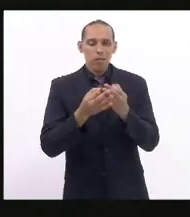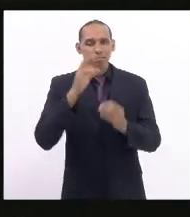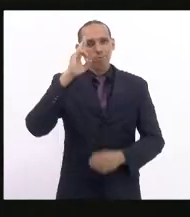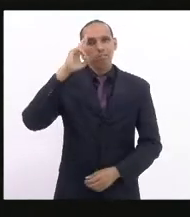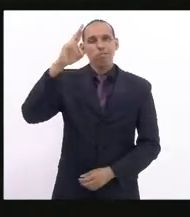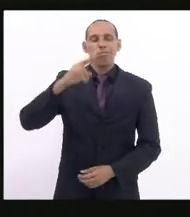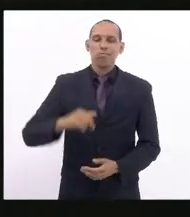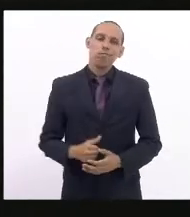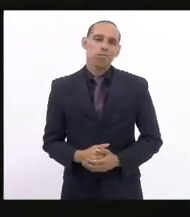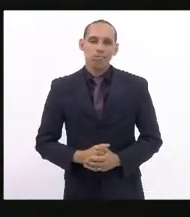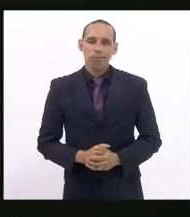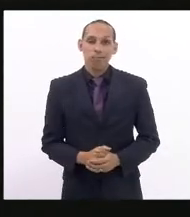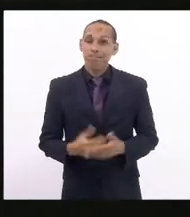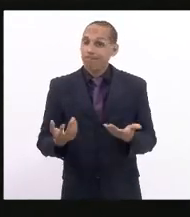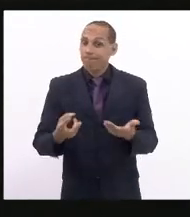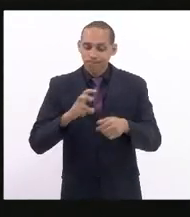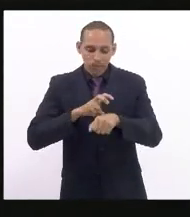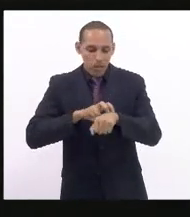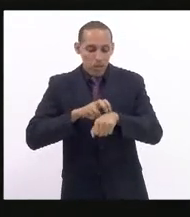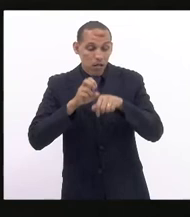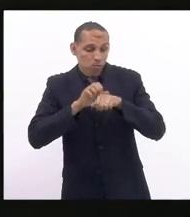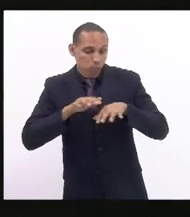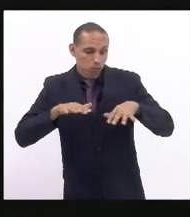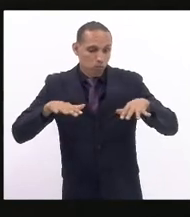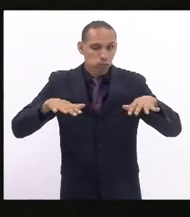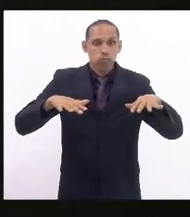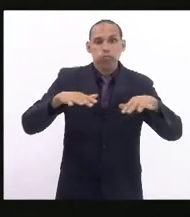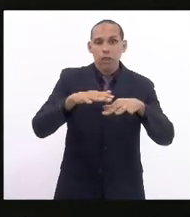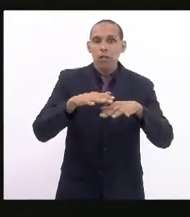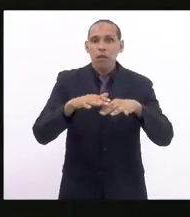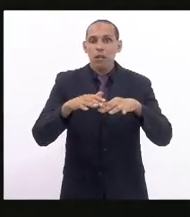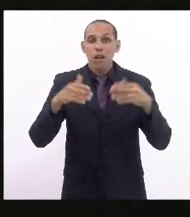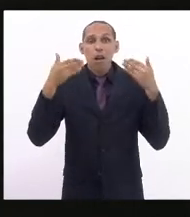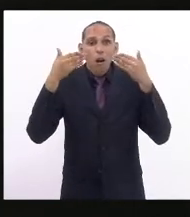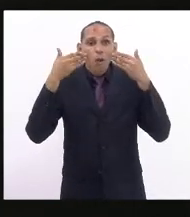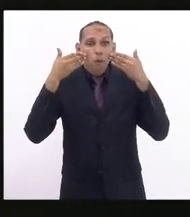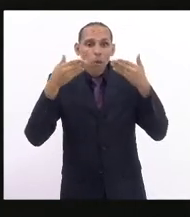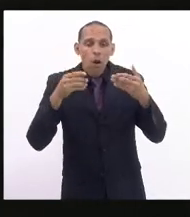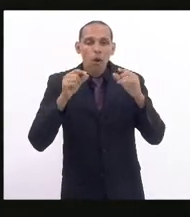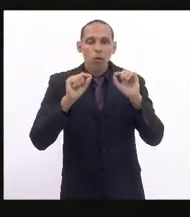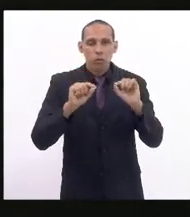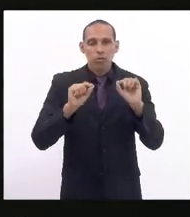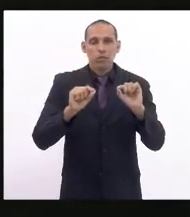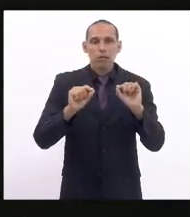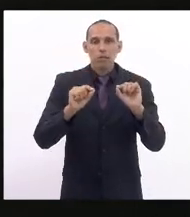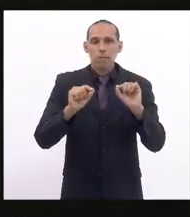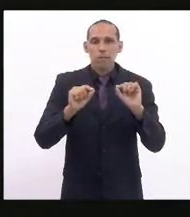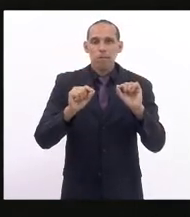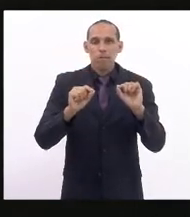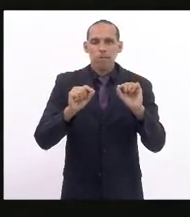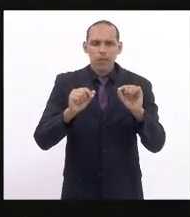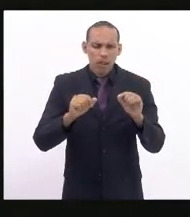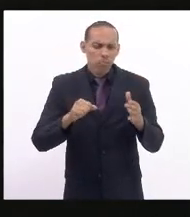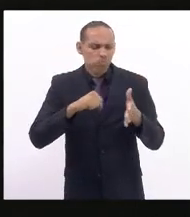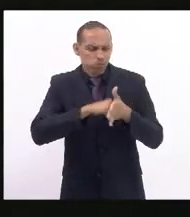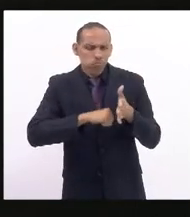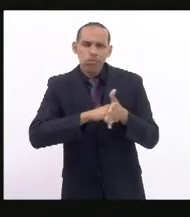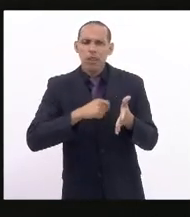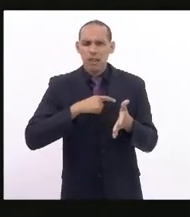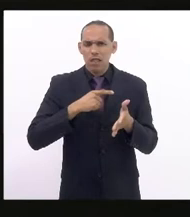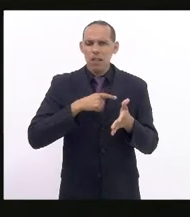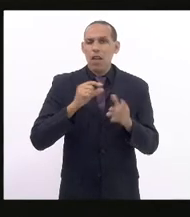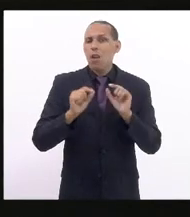E a pandemia mostrou que além do enfrentamento da grave